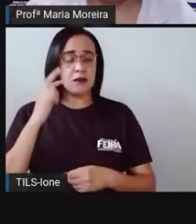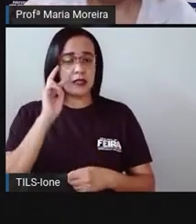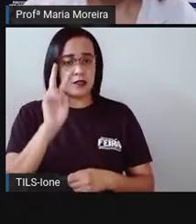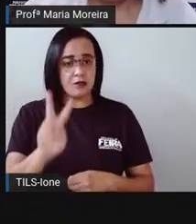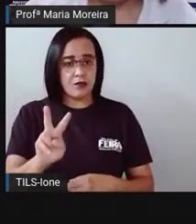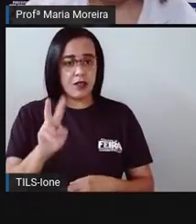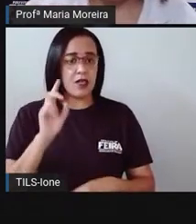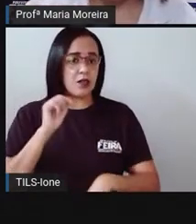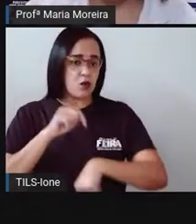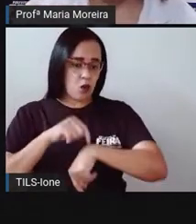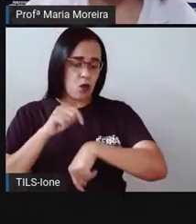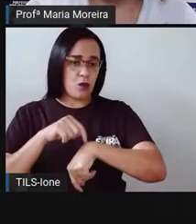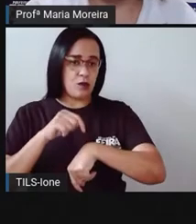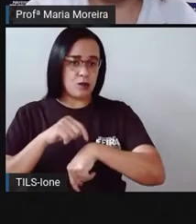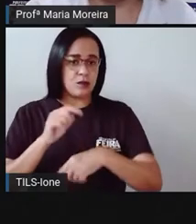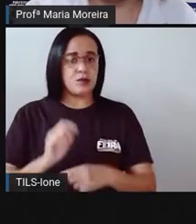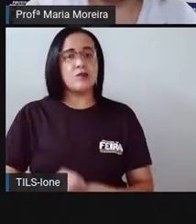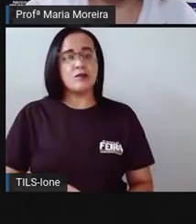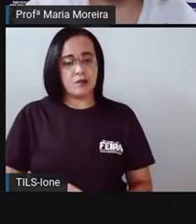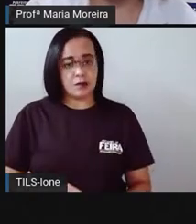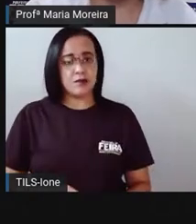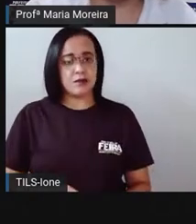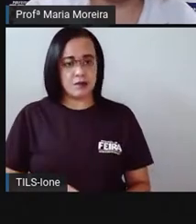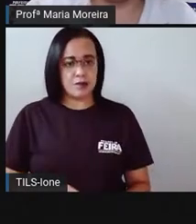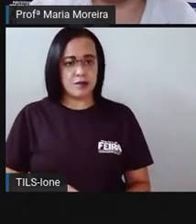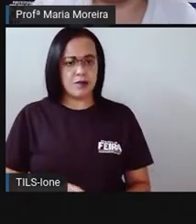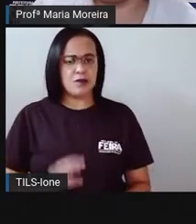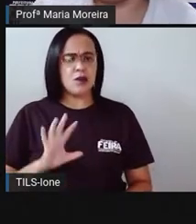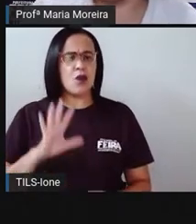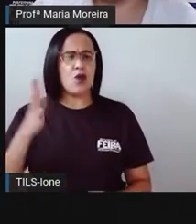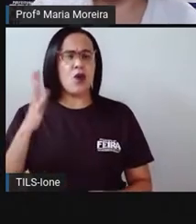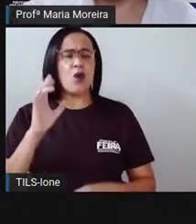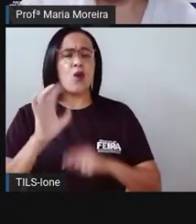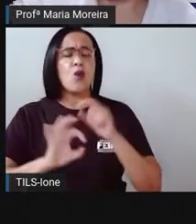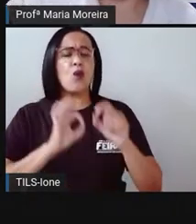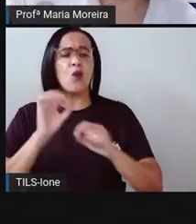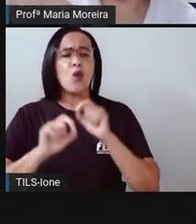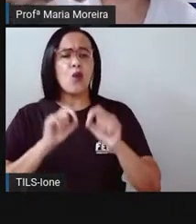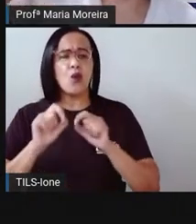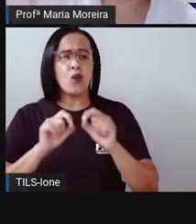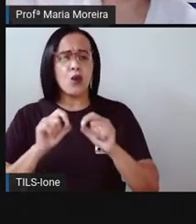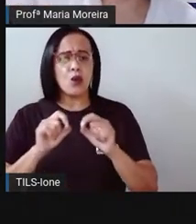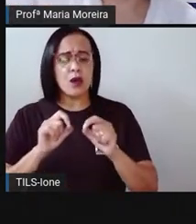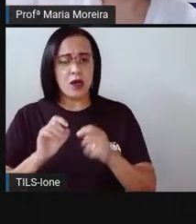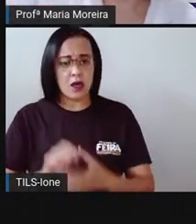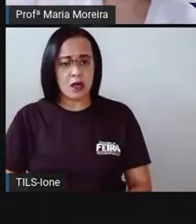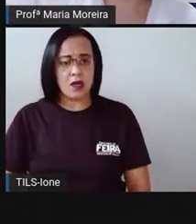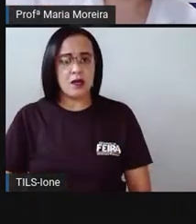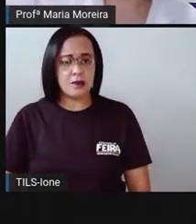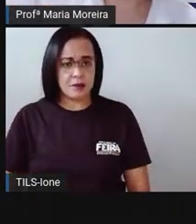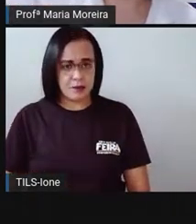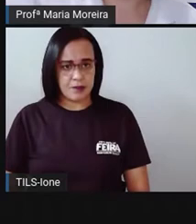passando, tem uma menininha aí, né? E o que que acontece com ela? tá pequenininha, ela vai, o que, ó?